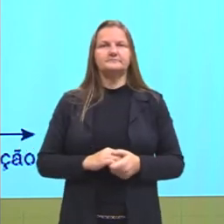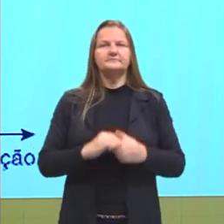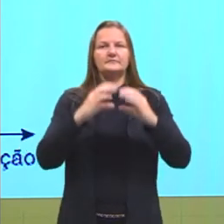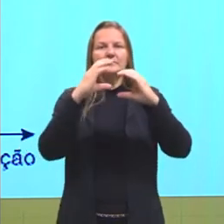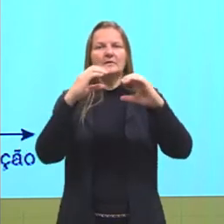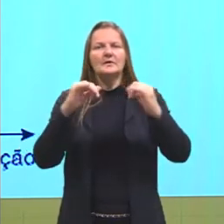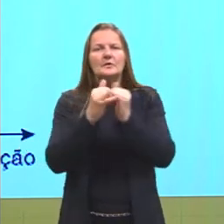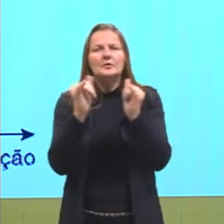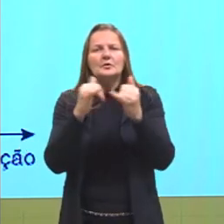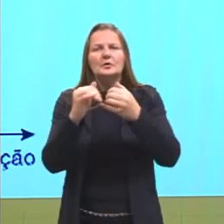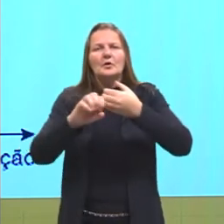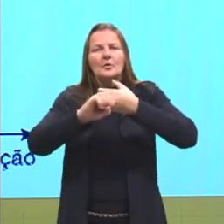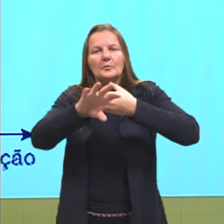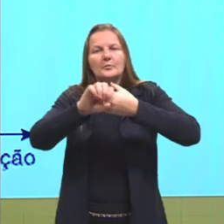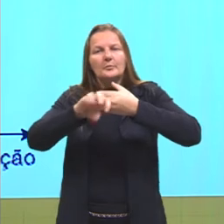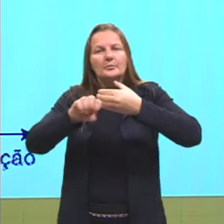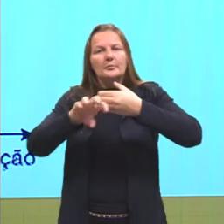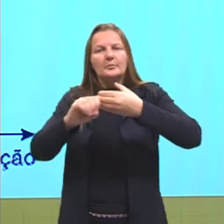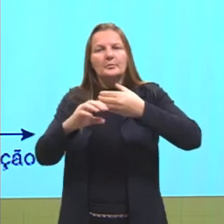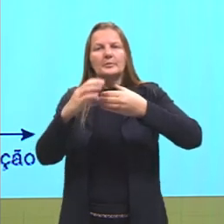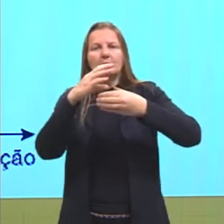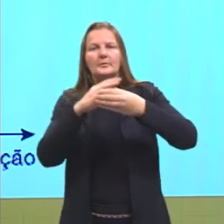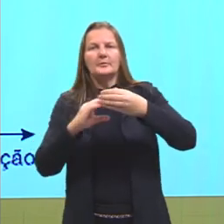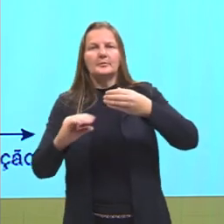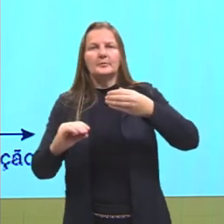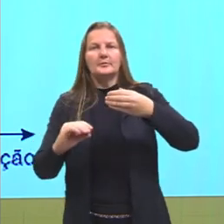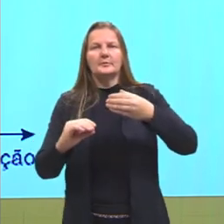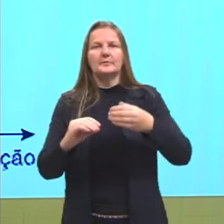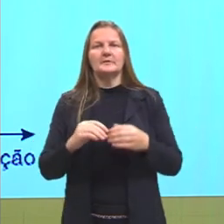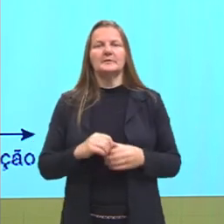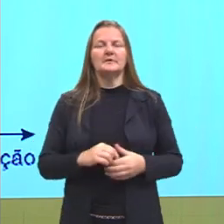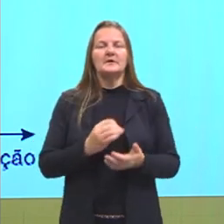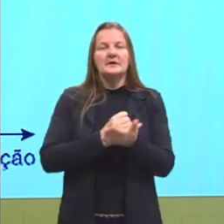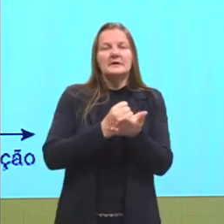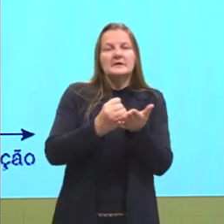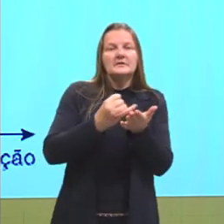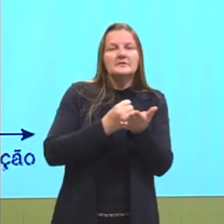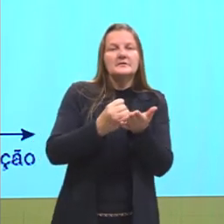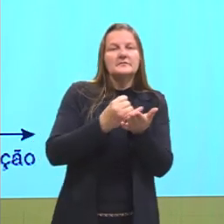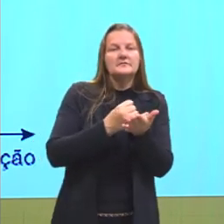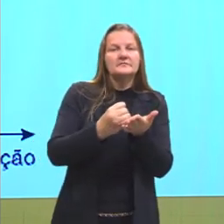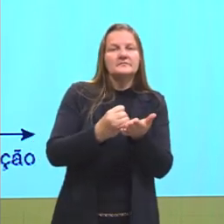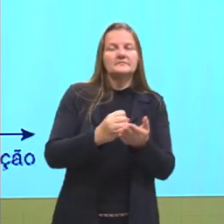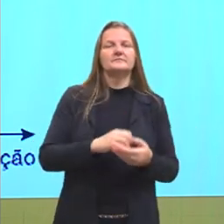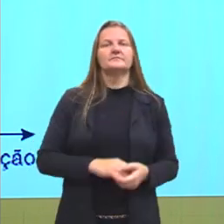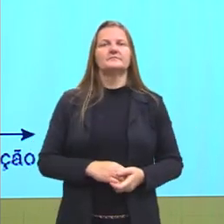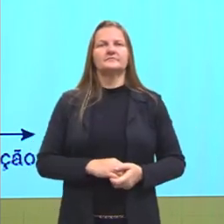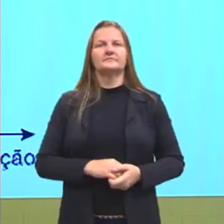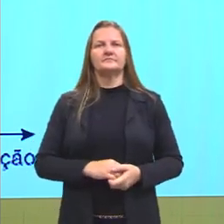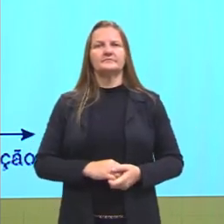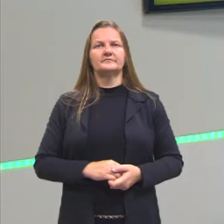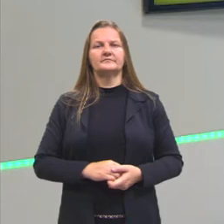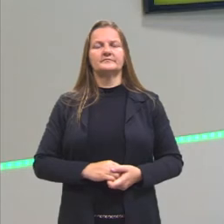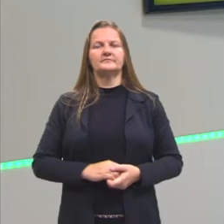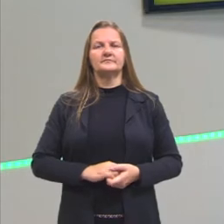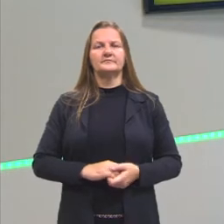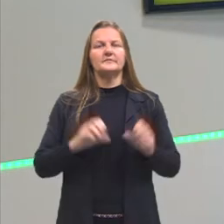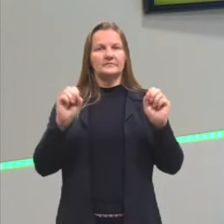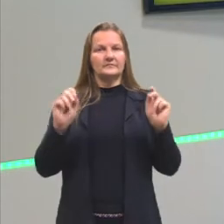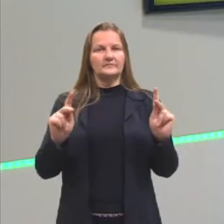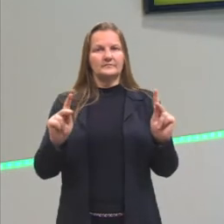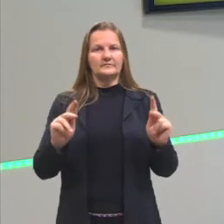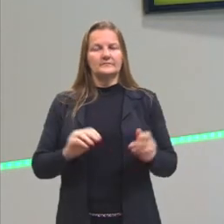um pouco de energia, mas a energia dos produtos, ela é maior do que a energia dos reagentes, ela é para cima, certo?